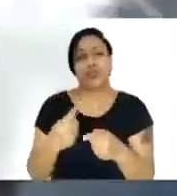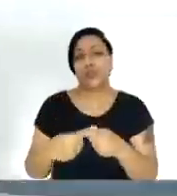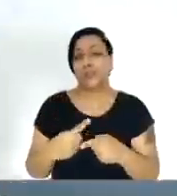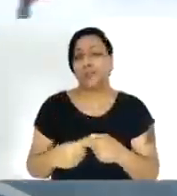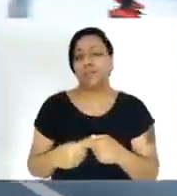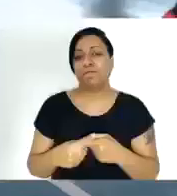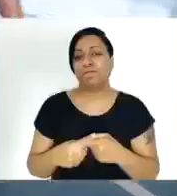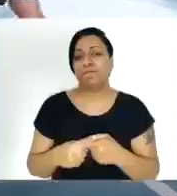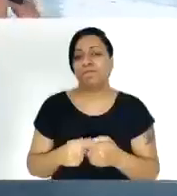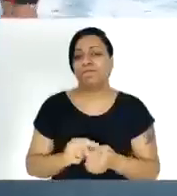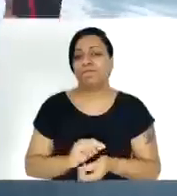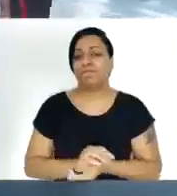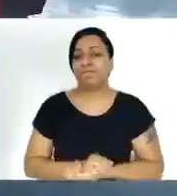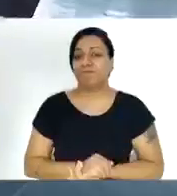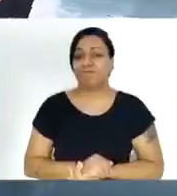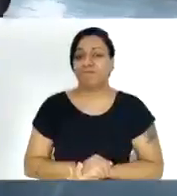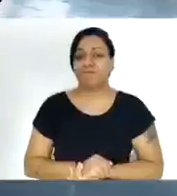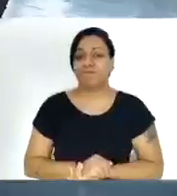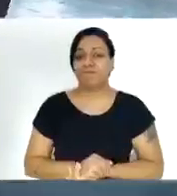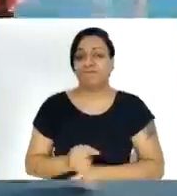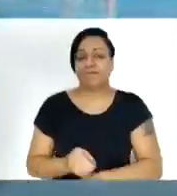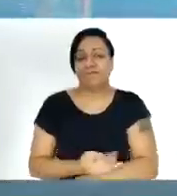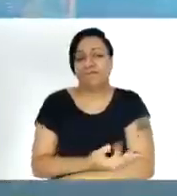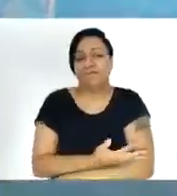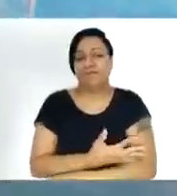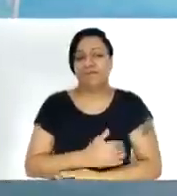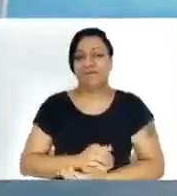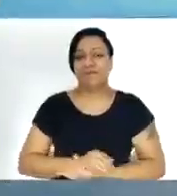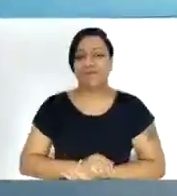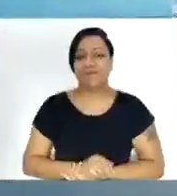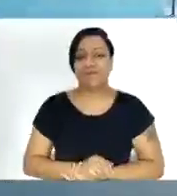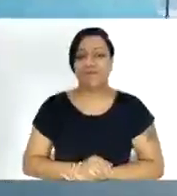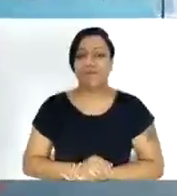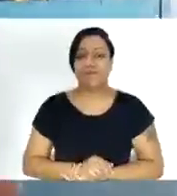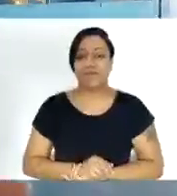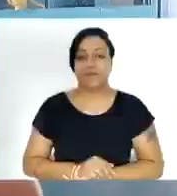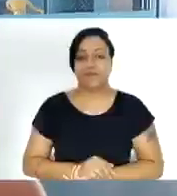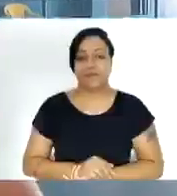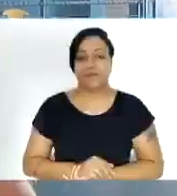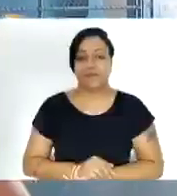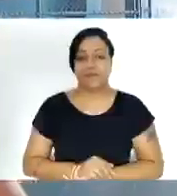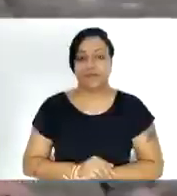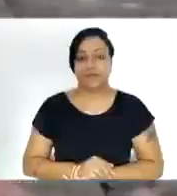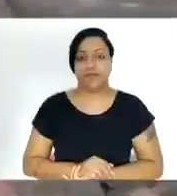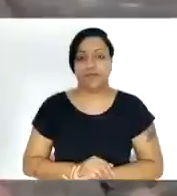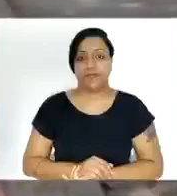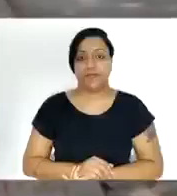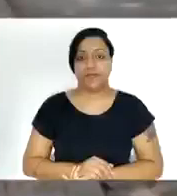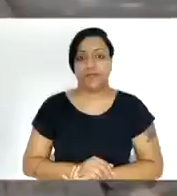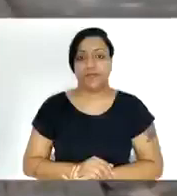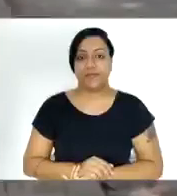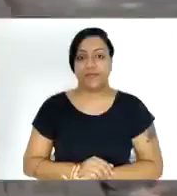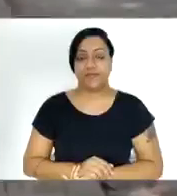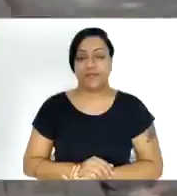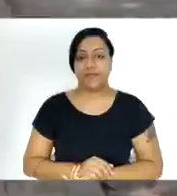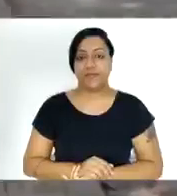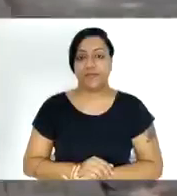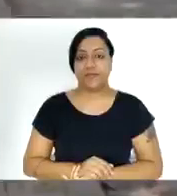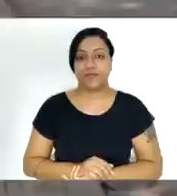Deus está vendo em nós. Minha, minha mãe merece tudo. Por que é assim?